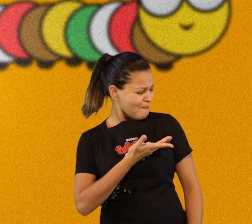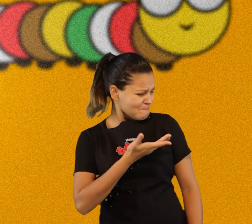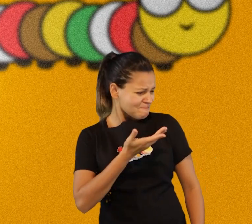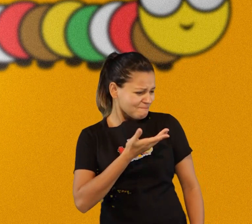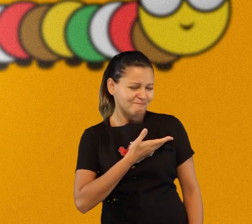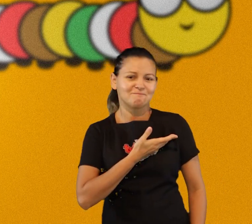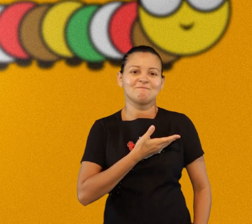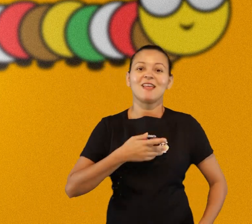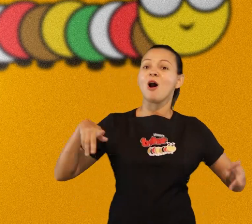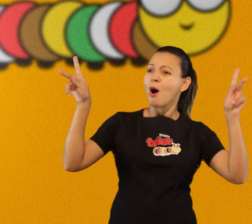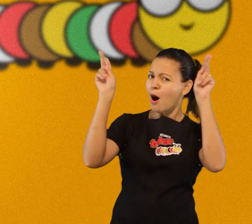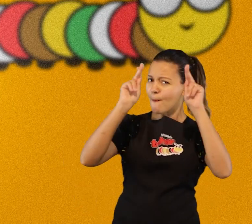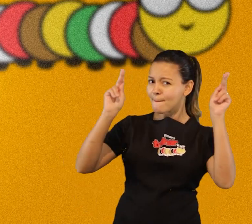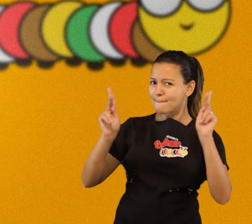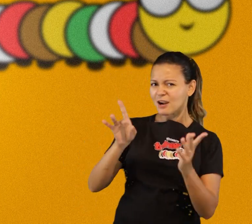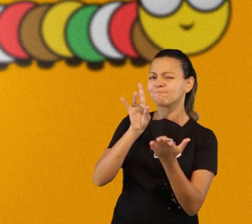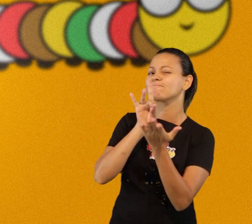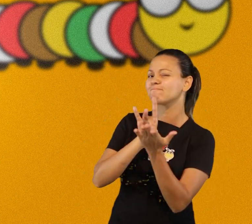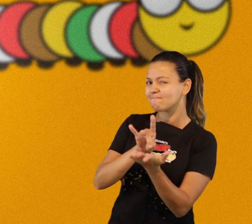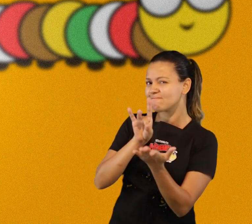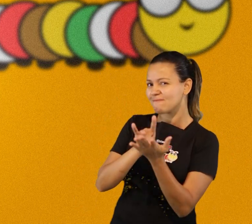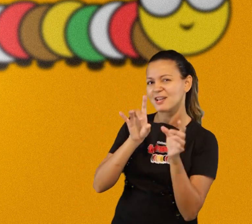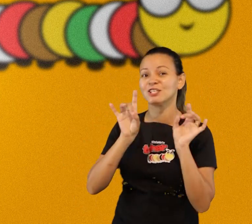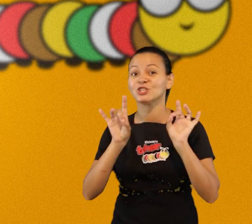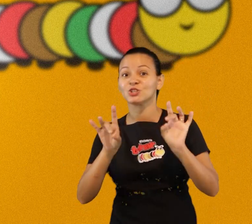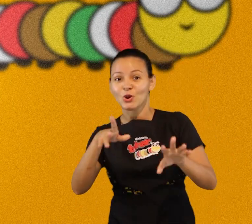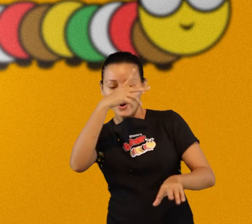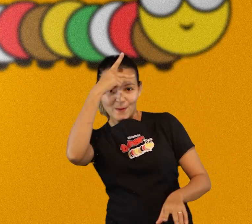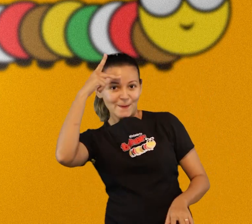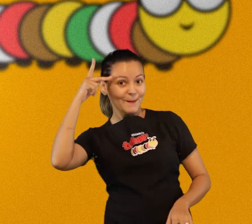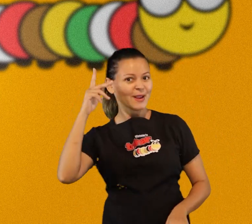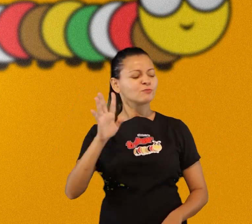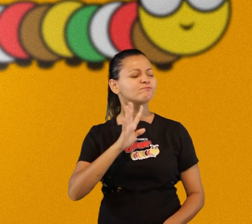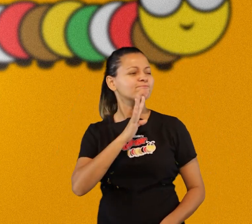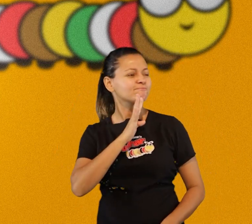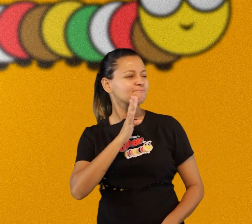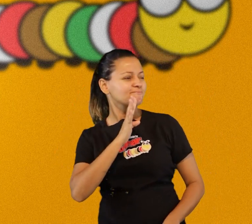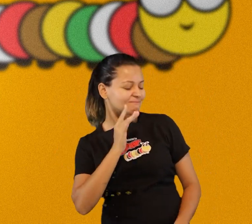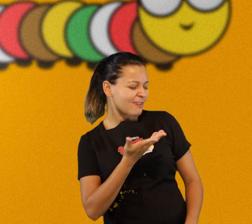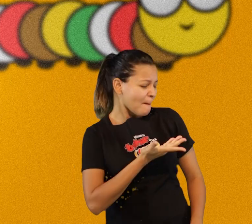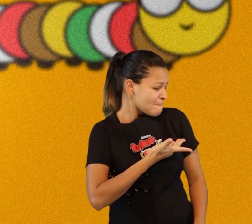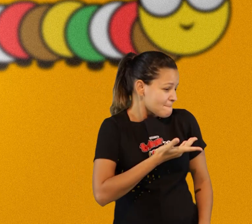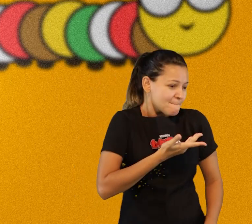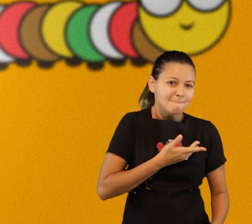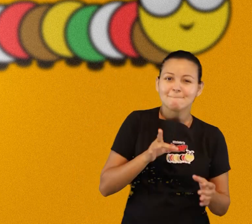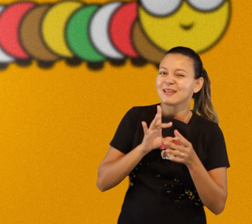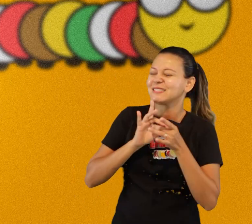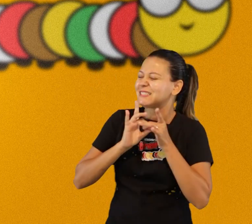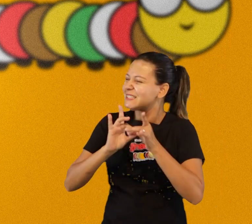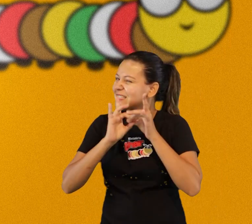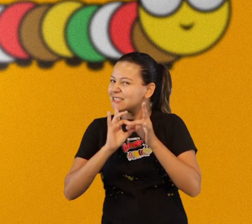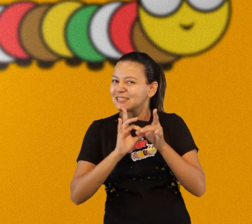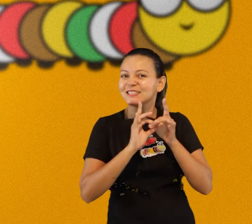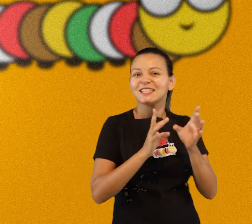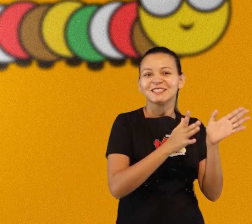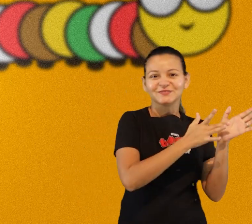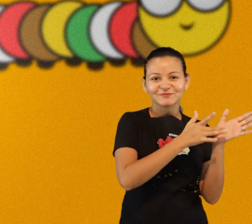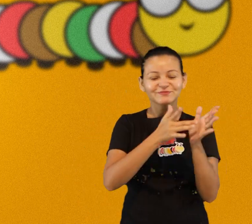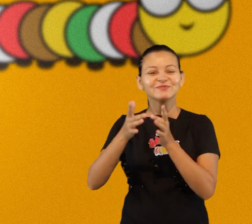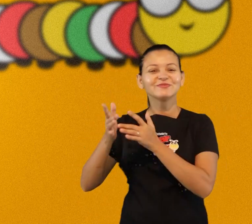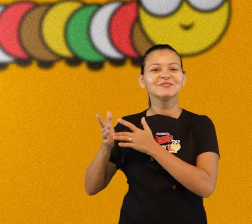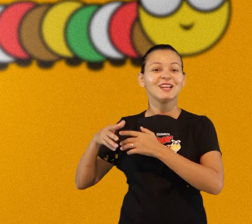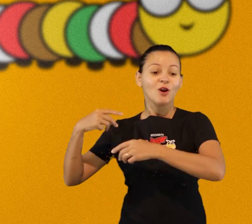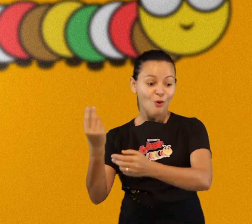verdadeira paz só tem aquele que já conhece Jesus o sentimento mais